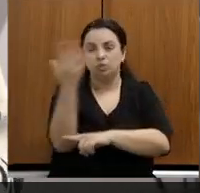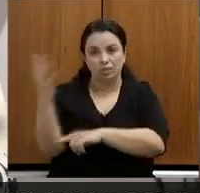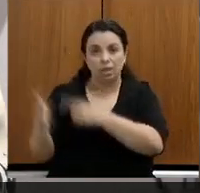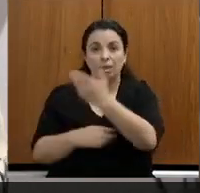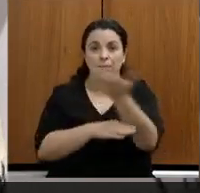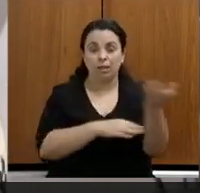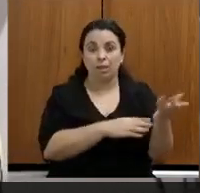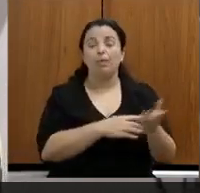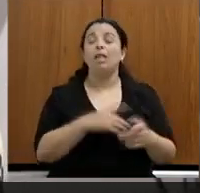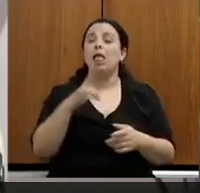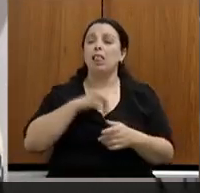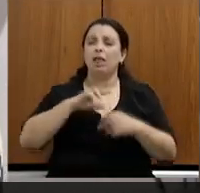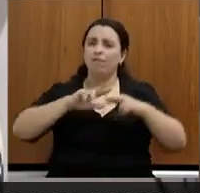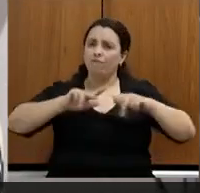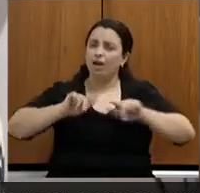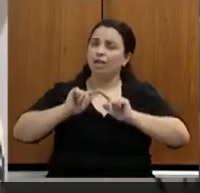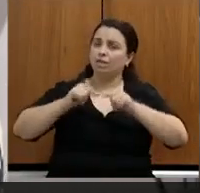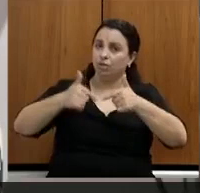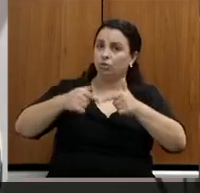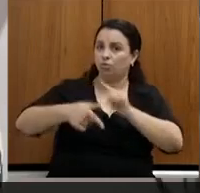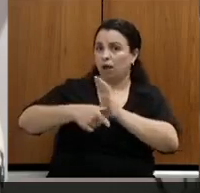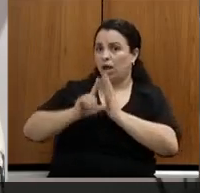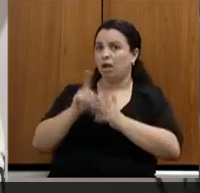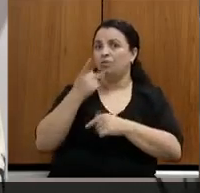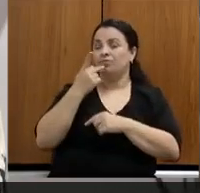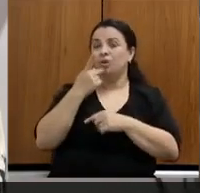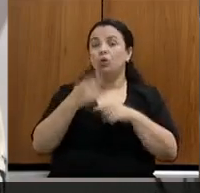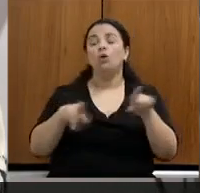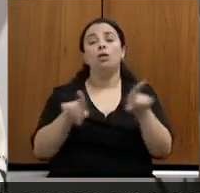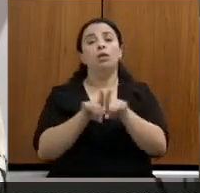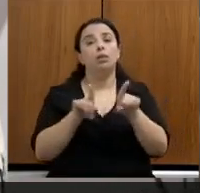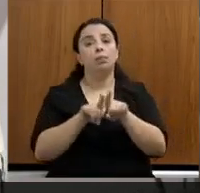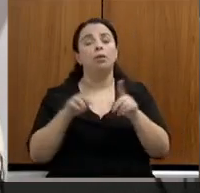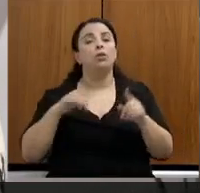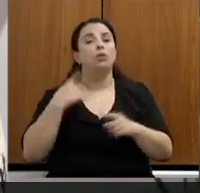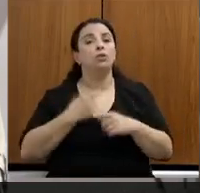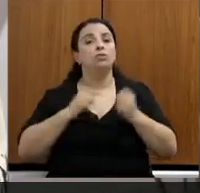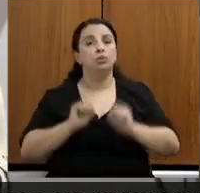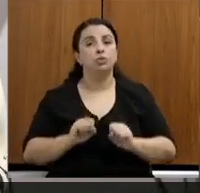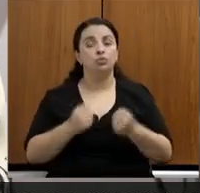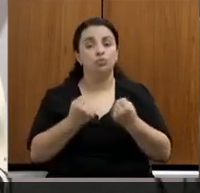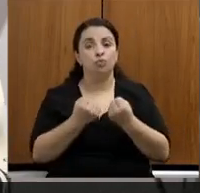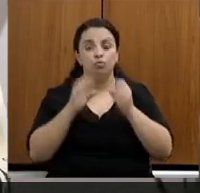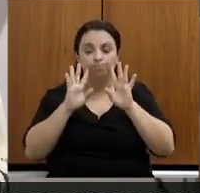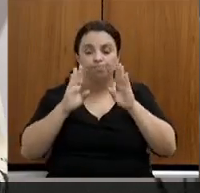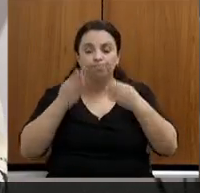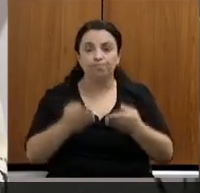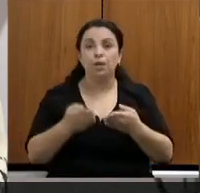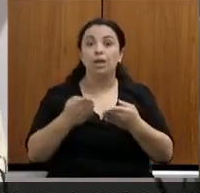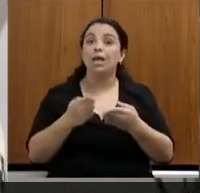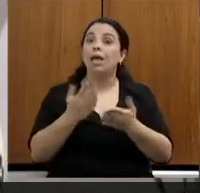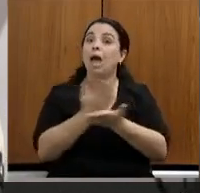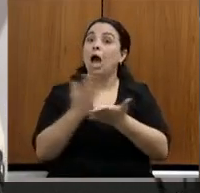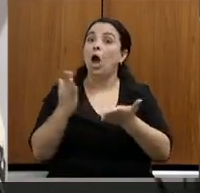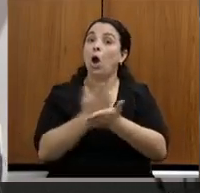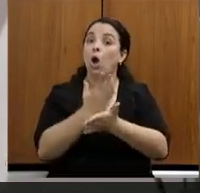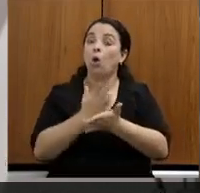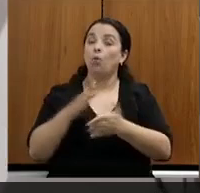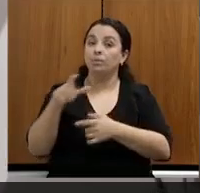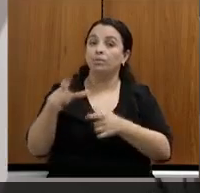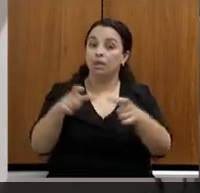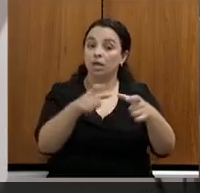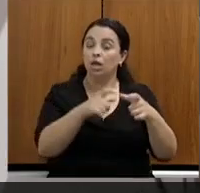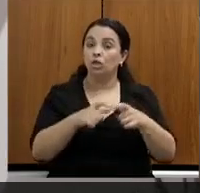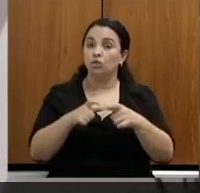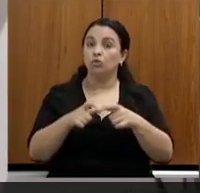de desmatamento que eu mencionei, nós também estamos fazendo um esforço concentrado em algumas regiões críticas de desmatamento no Estado